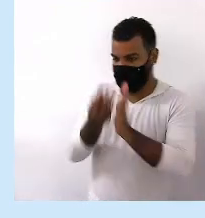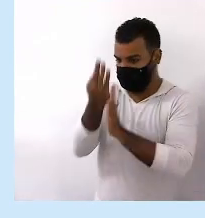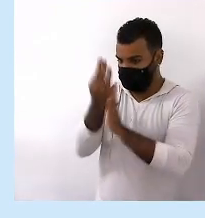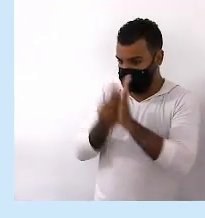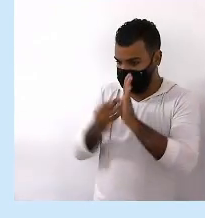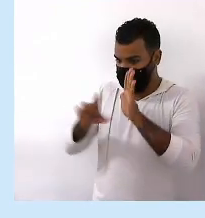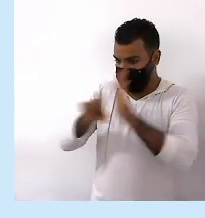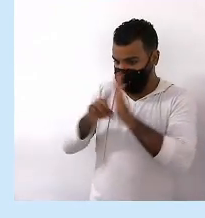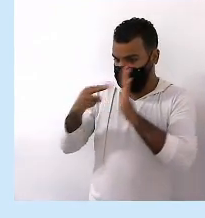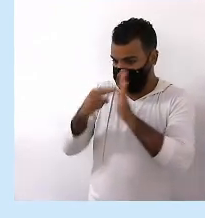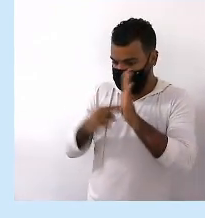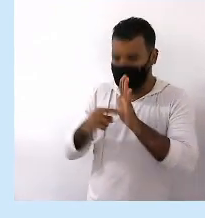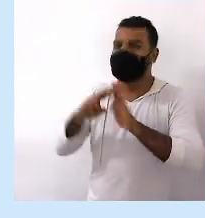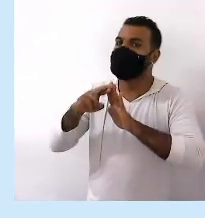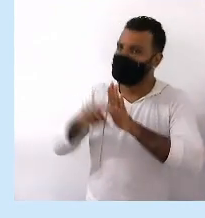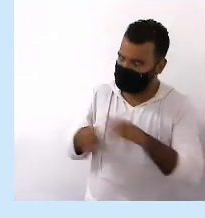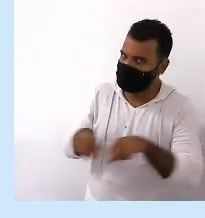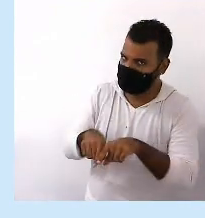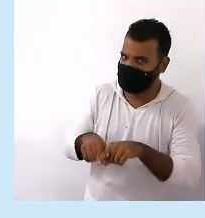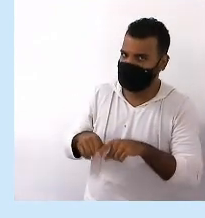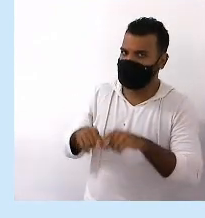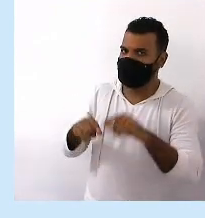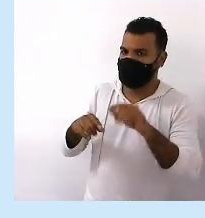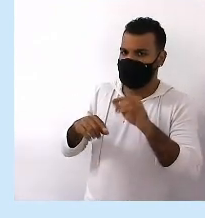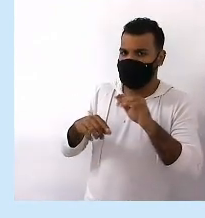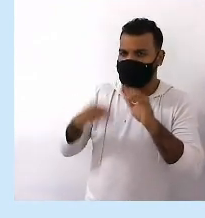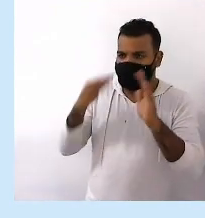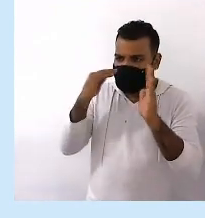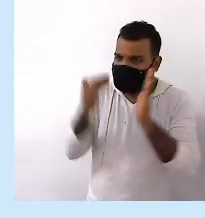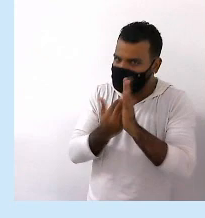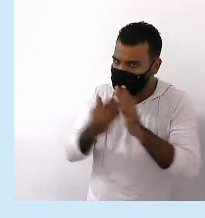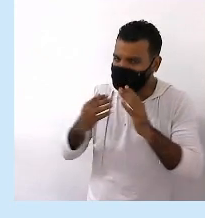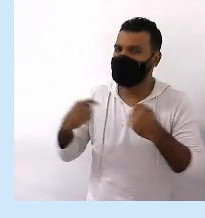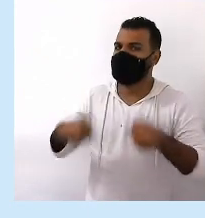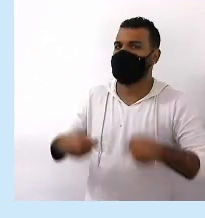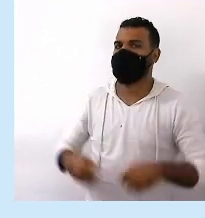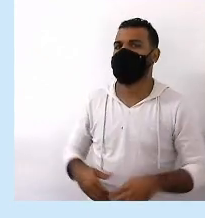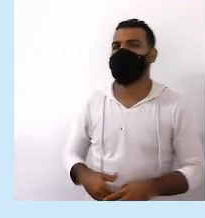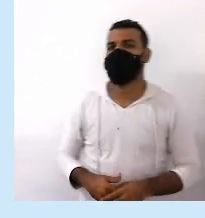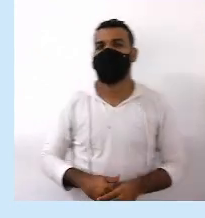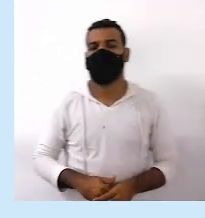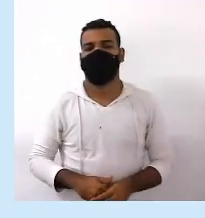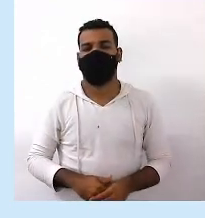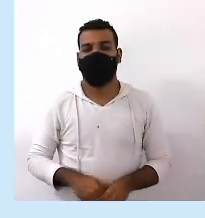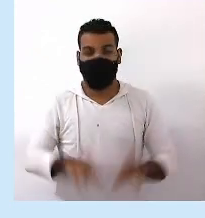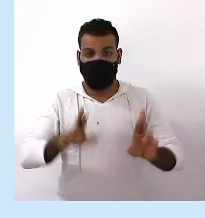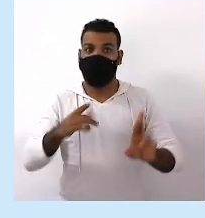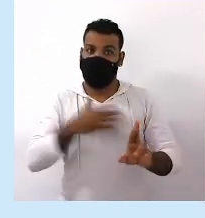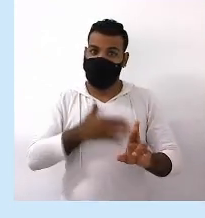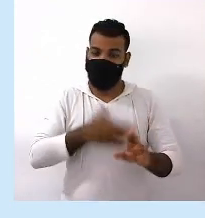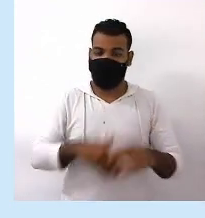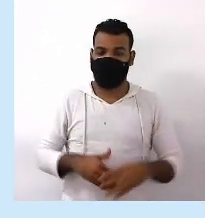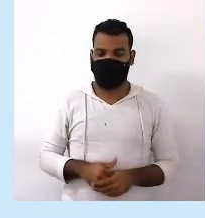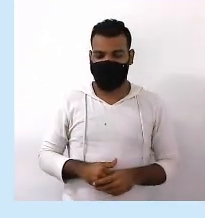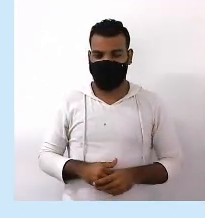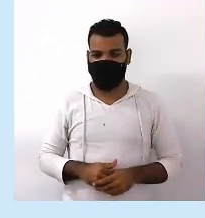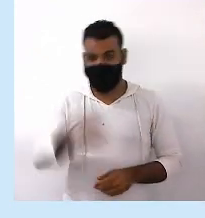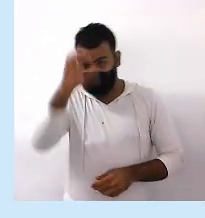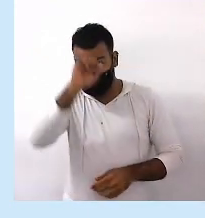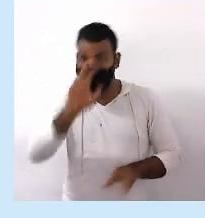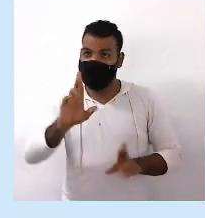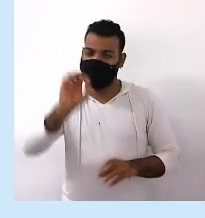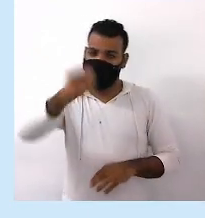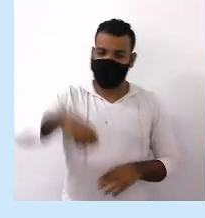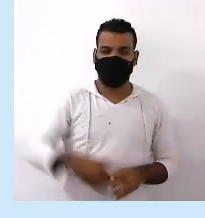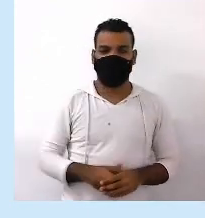Ilegais São regras E merecem sim Nossa atenção Espero que tenham gostado Espero que tenham aprendido